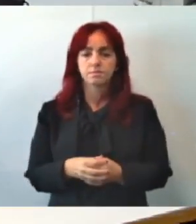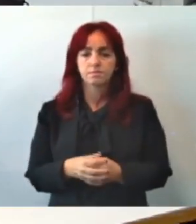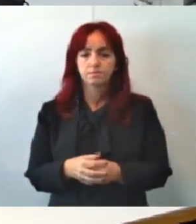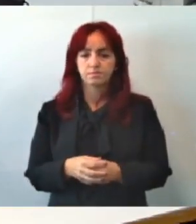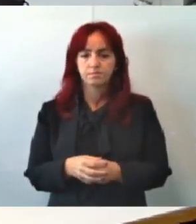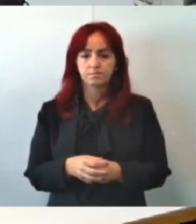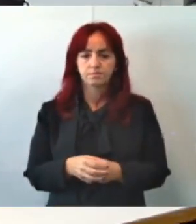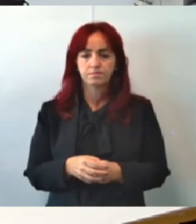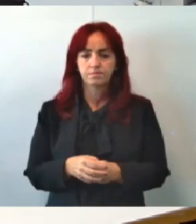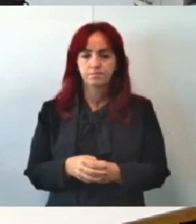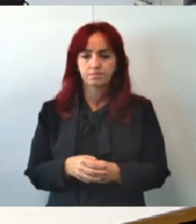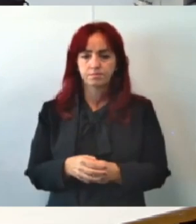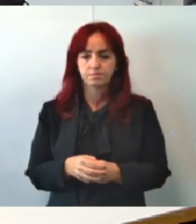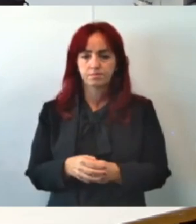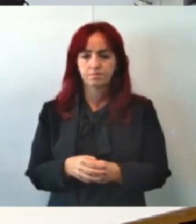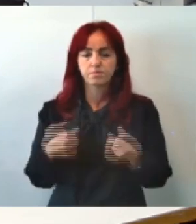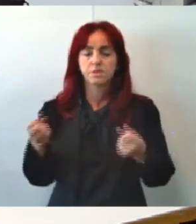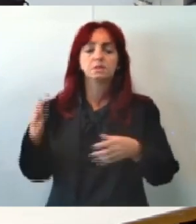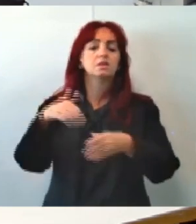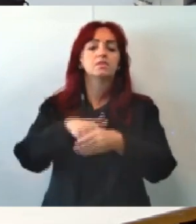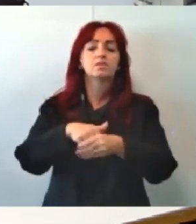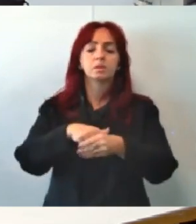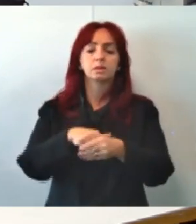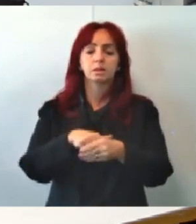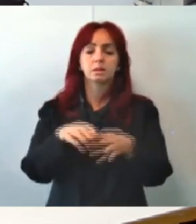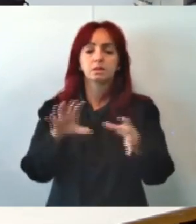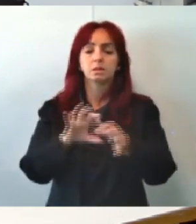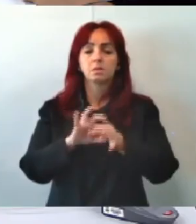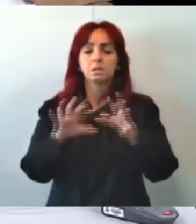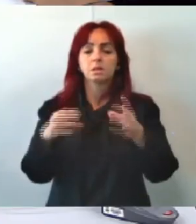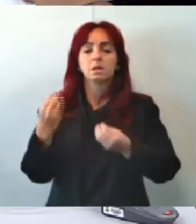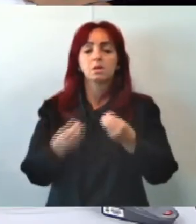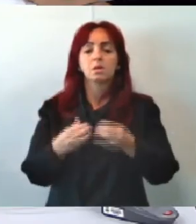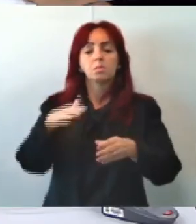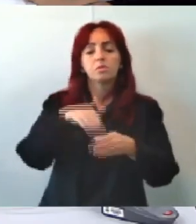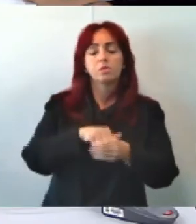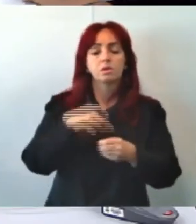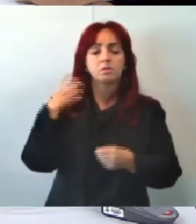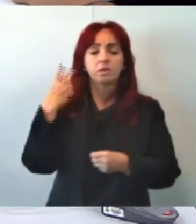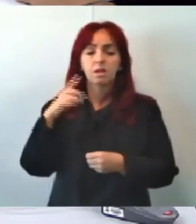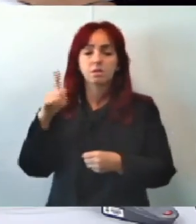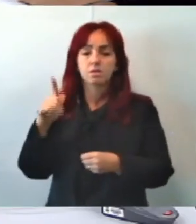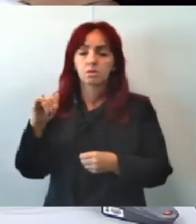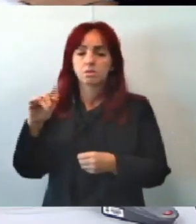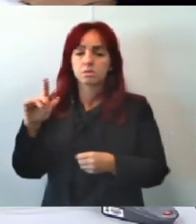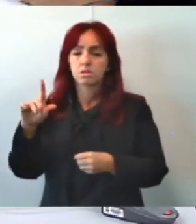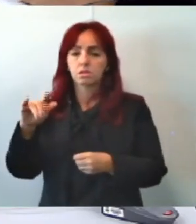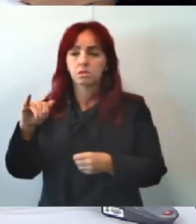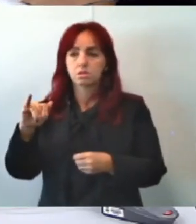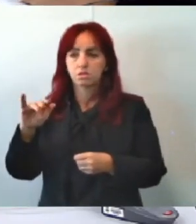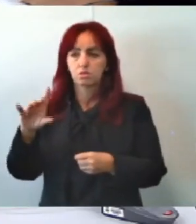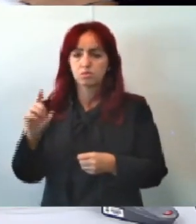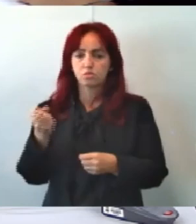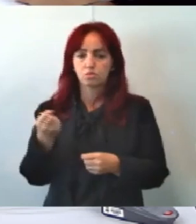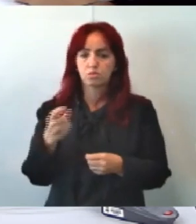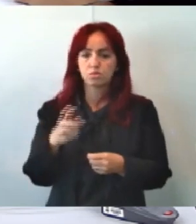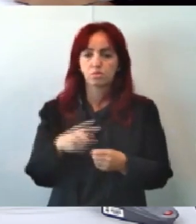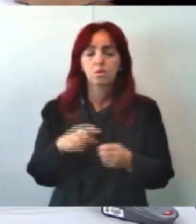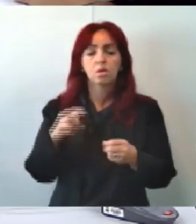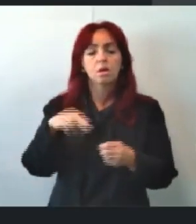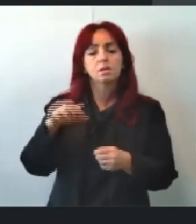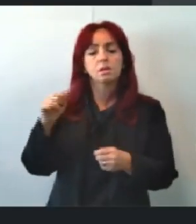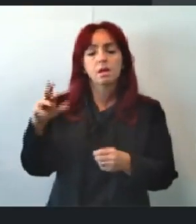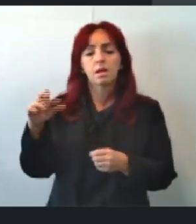Ela tem que votar Desculpa Deliberação Como vota o vereador Gilson? De acordo Vereadora professora Nara? De acordo Vereadora